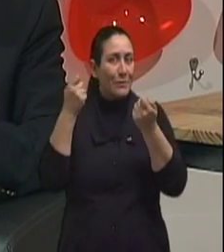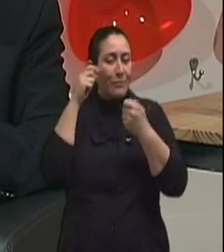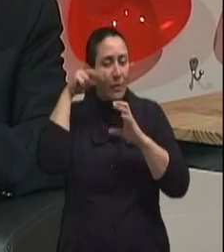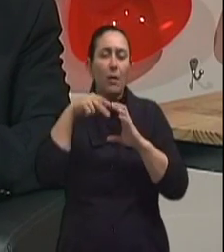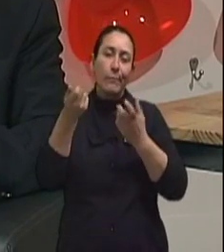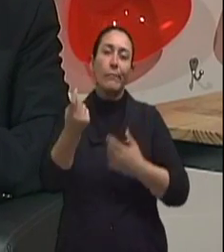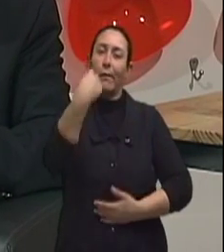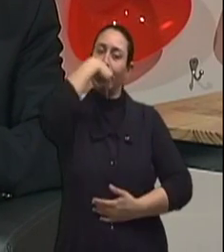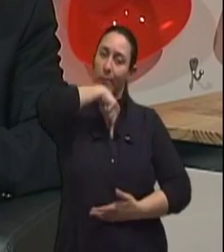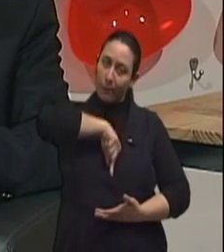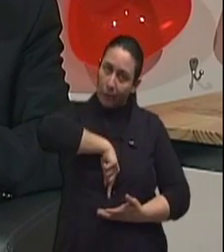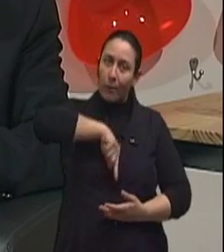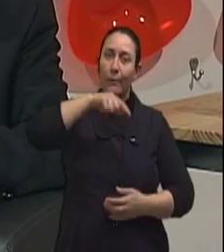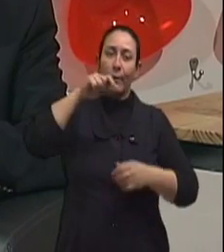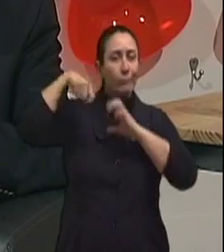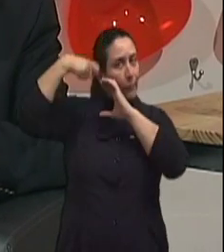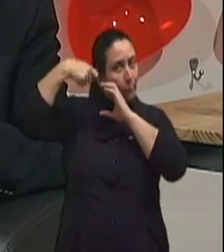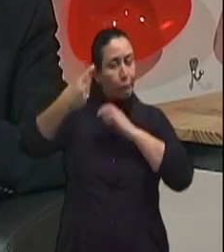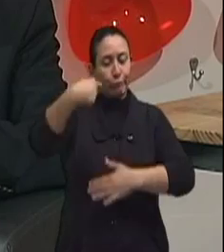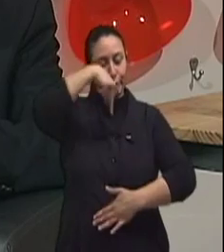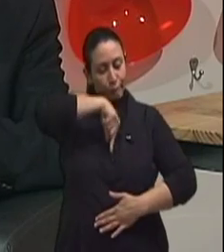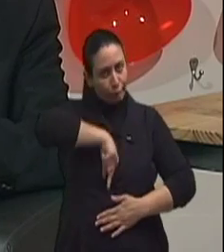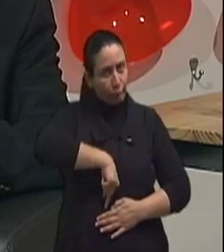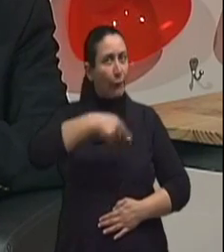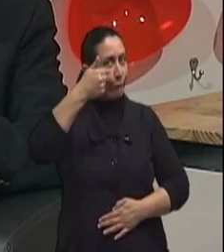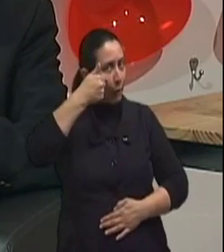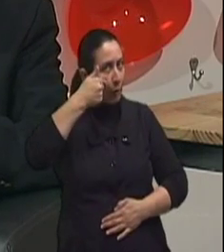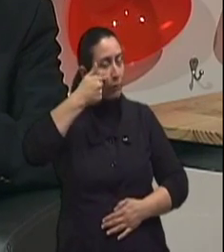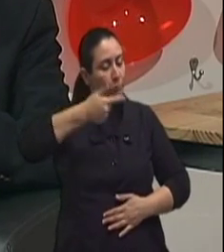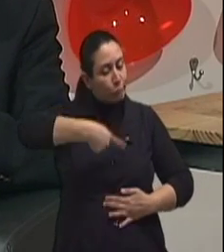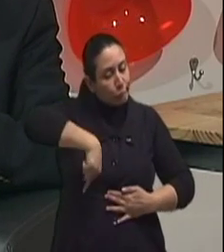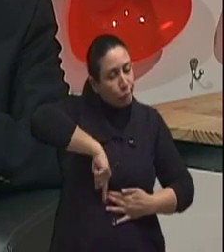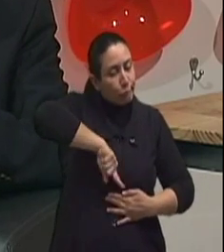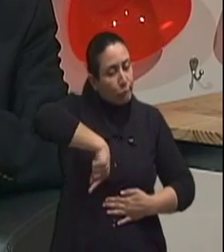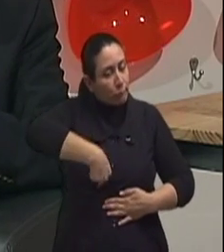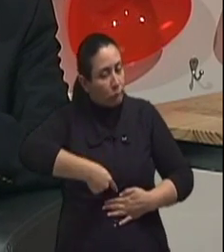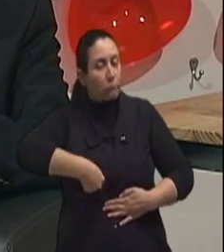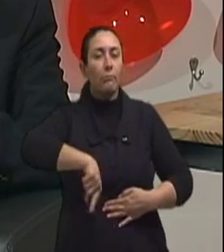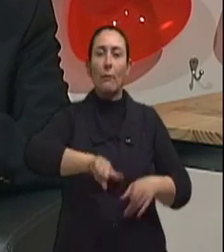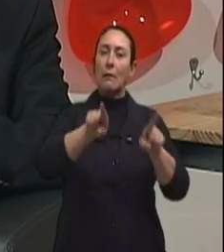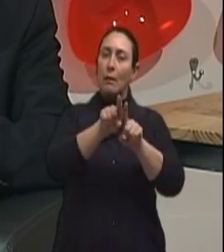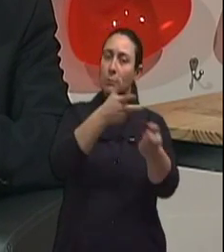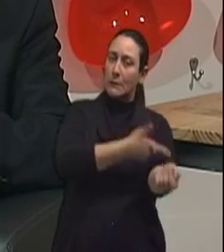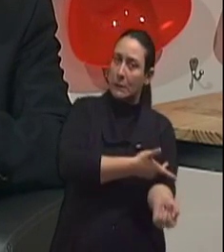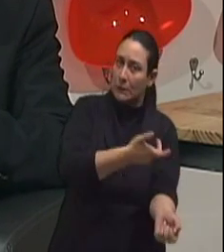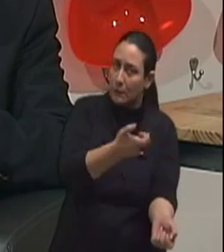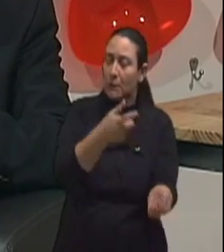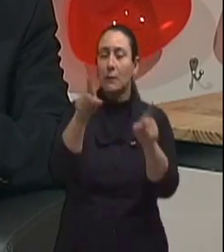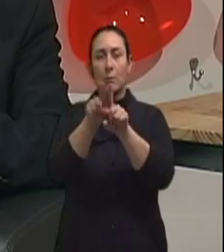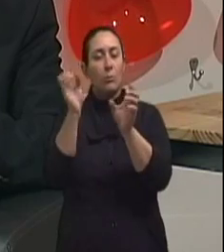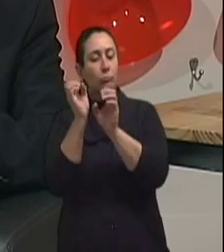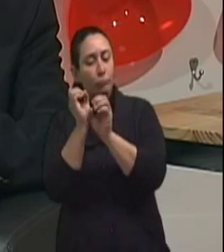endoscopia digestiva, para fazer o diagnóstico, obter uma biópsia para o diagnóstico, exames de sangue, exames laboratoriais,